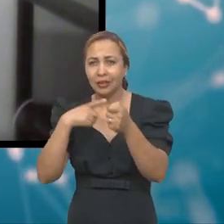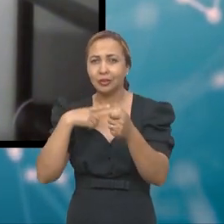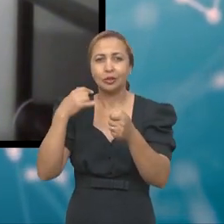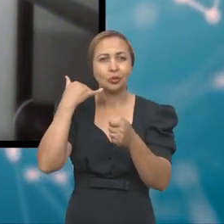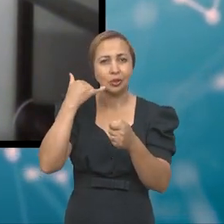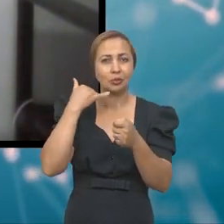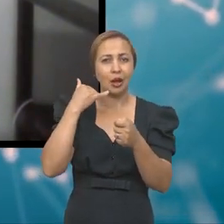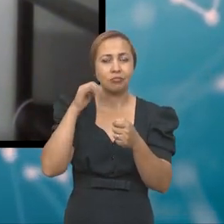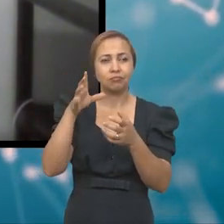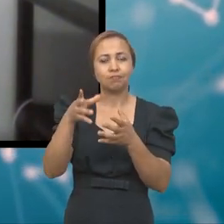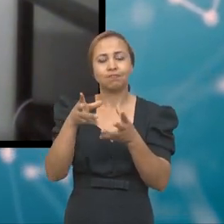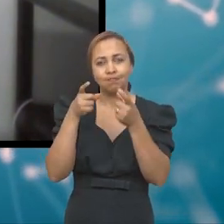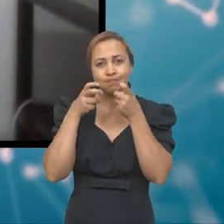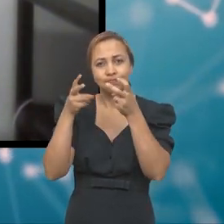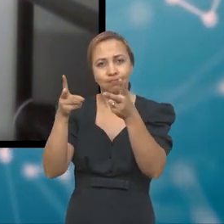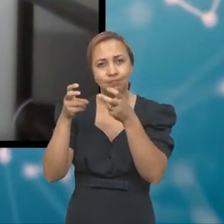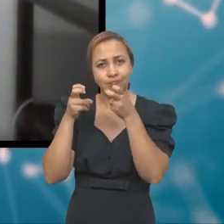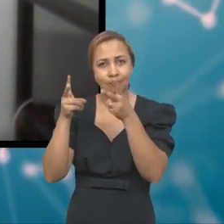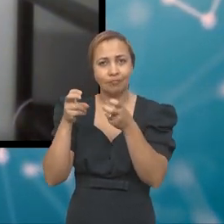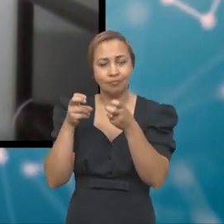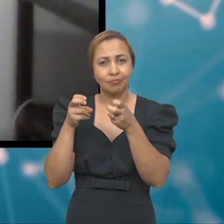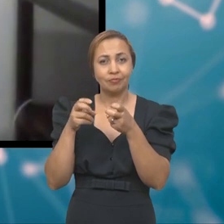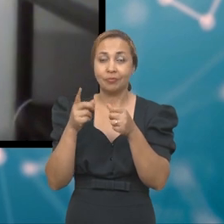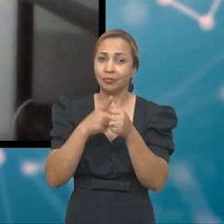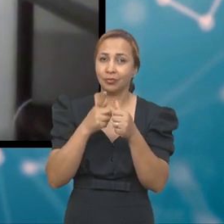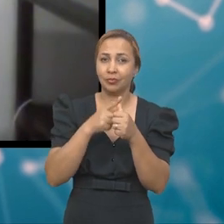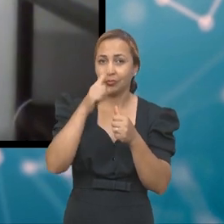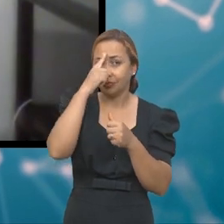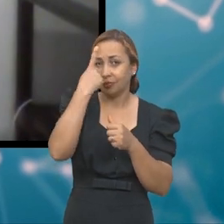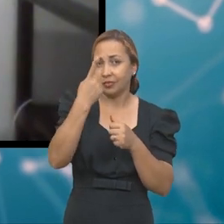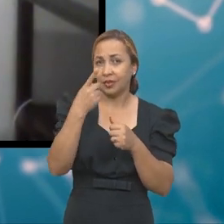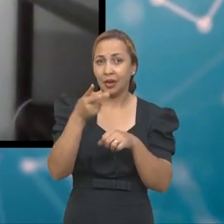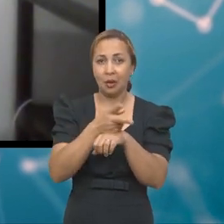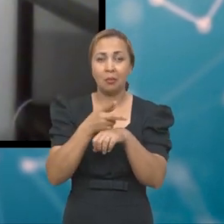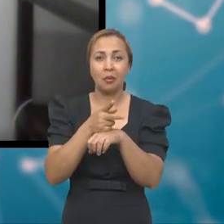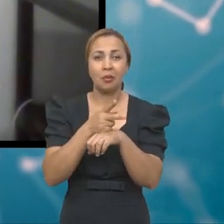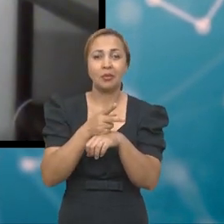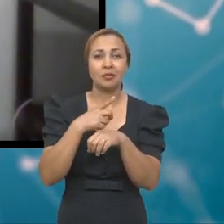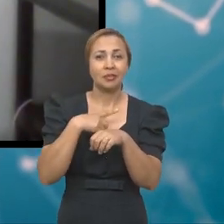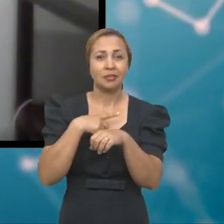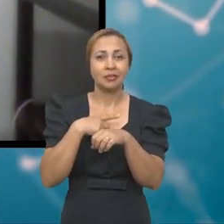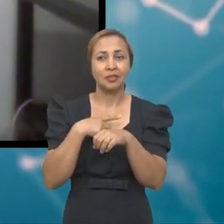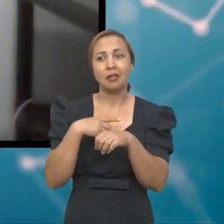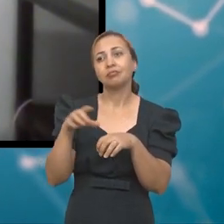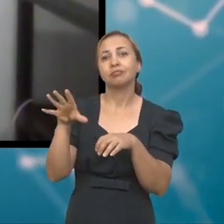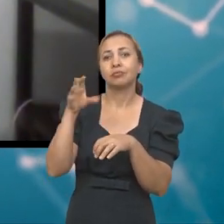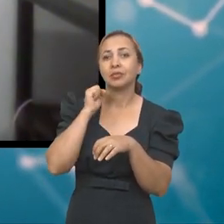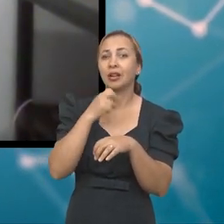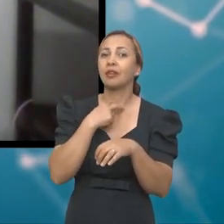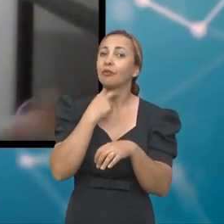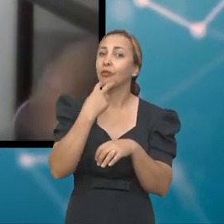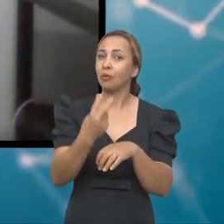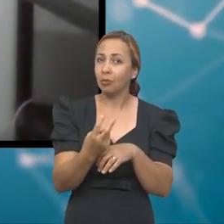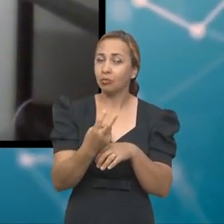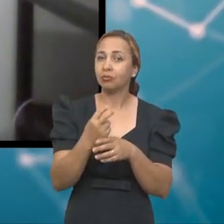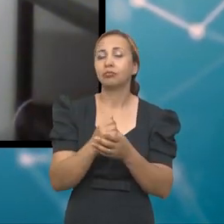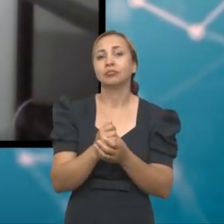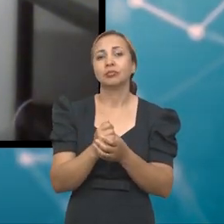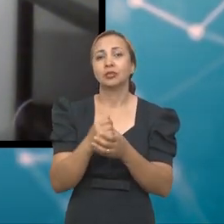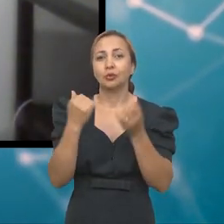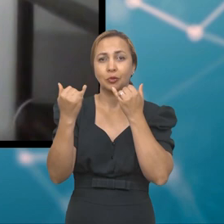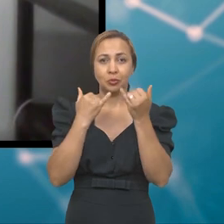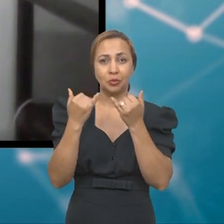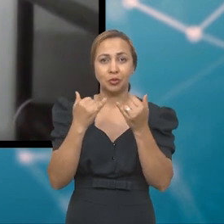pelo celular. Em um primeiro momento, a ideia era tentar extrair informações de um sinal de áudio, tentar extrair informações